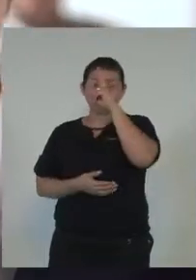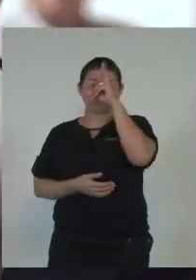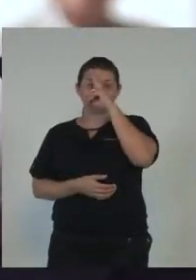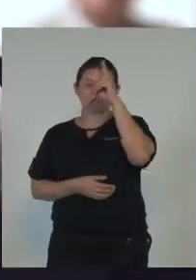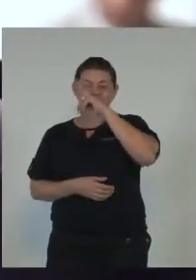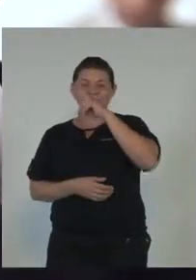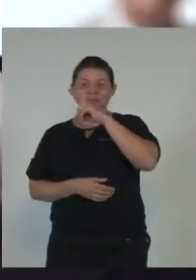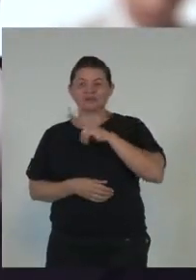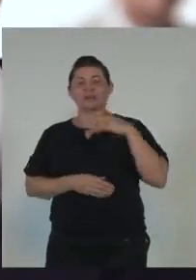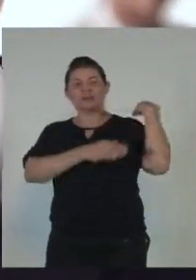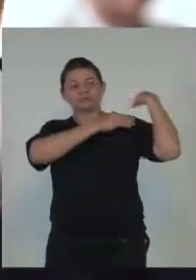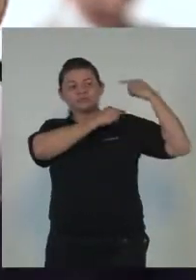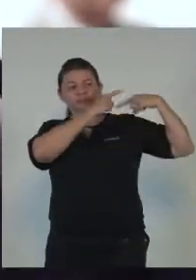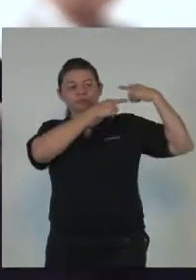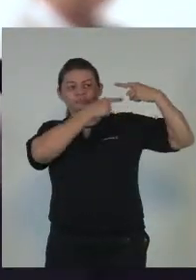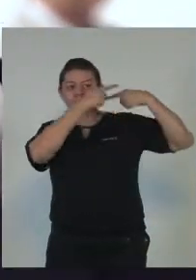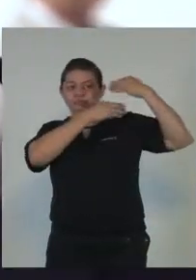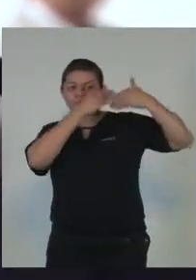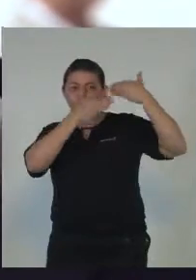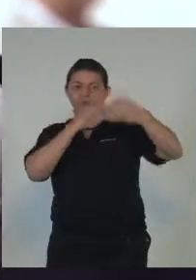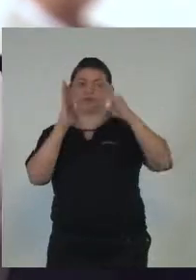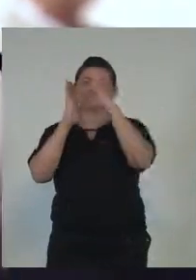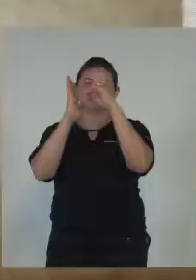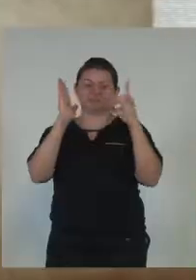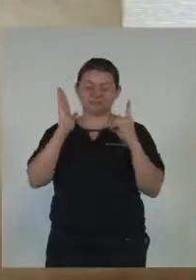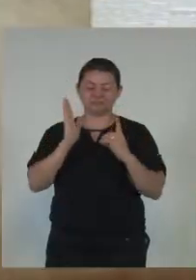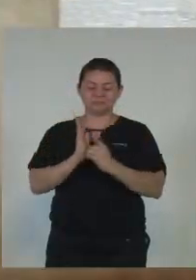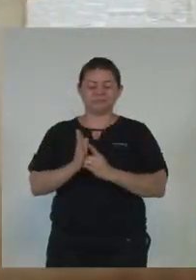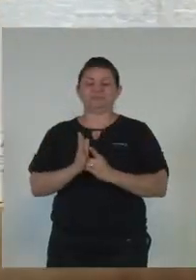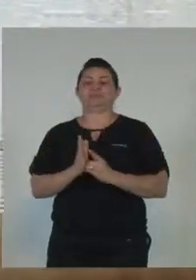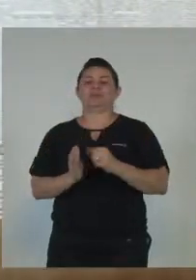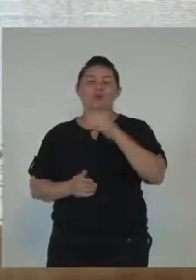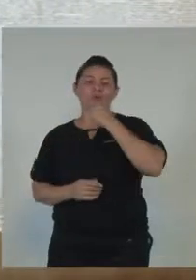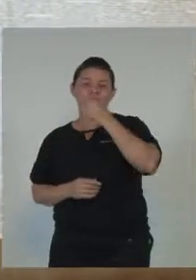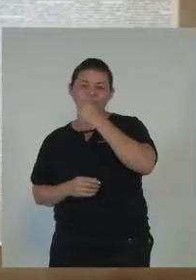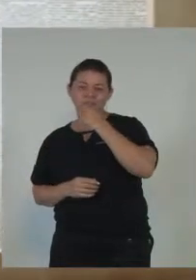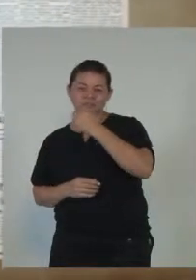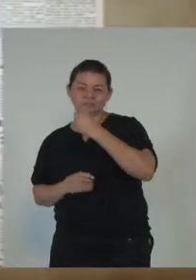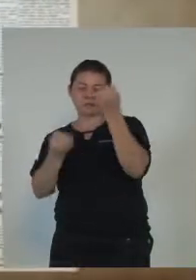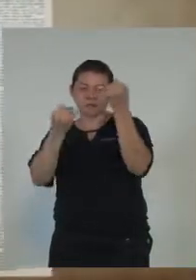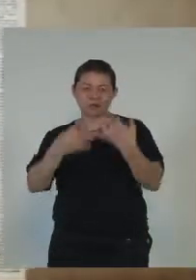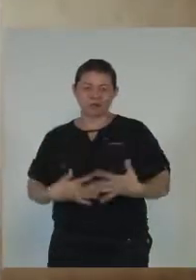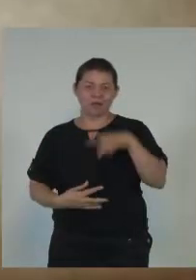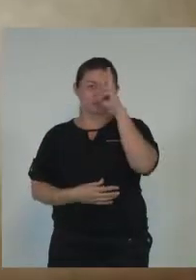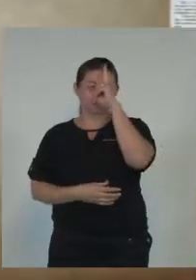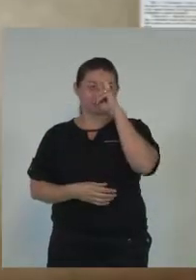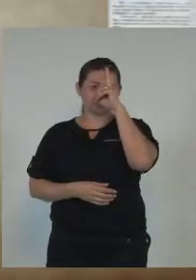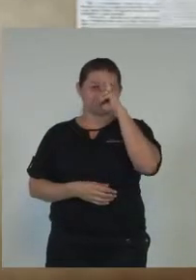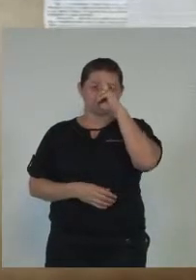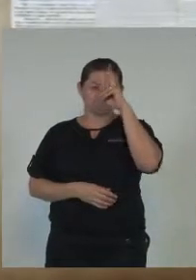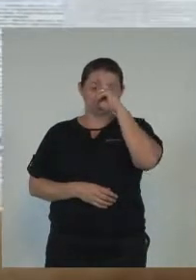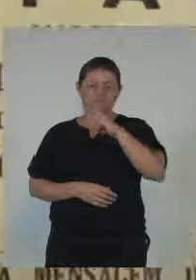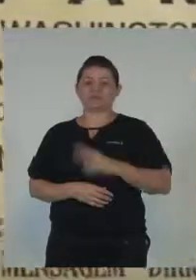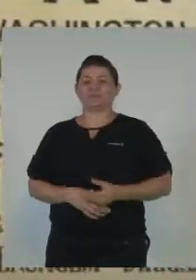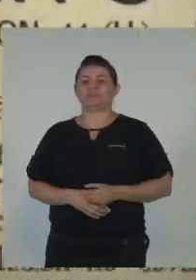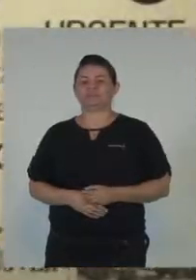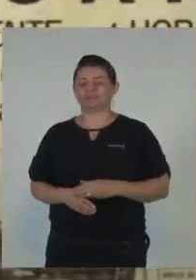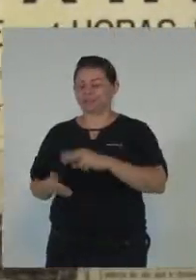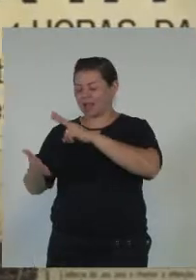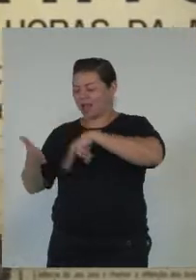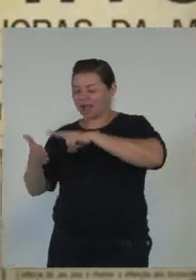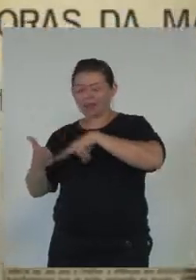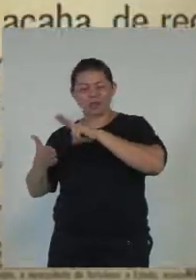contadas ao longo das décadas. Como os jornalistas contavam os diferentes fatos. Eram construções literárias, eram quase